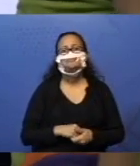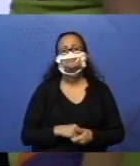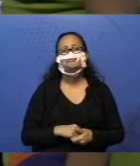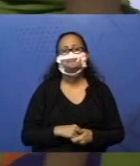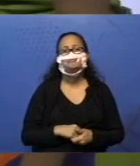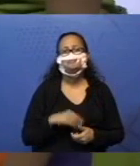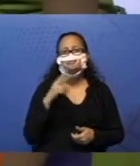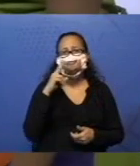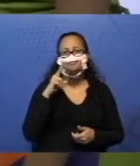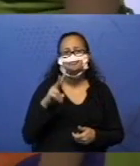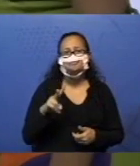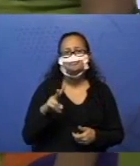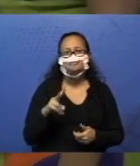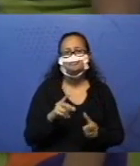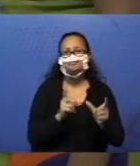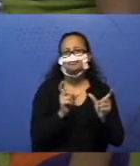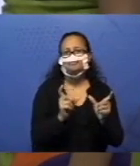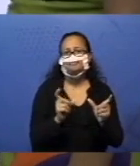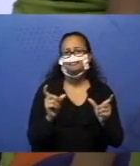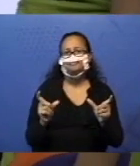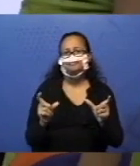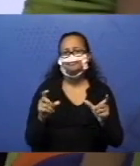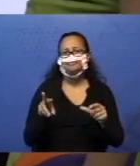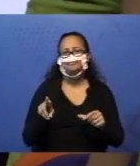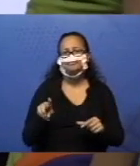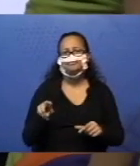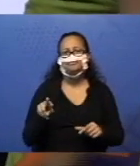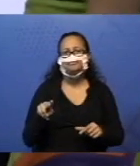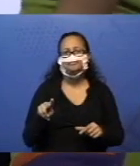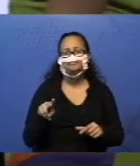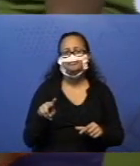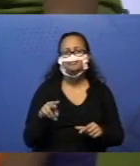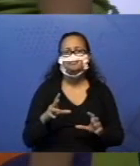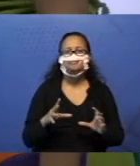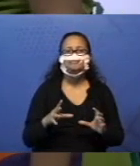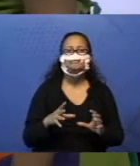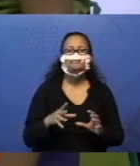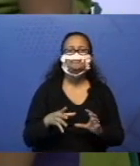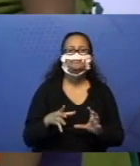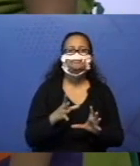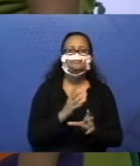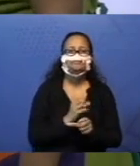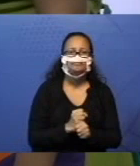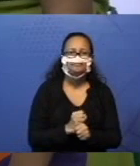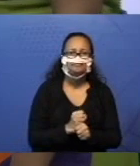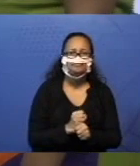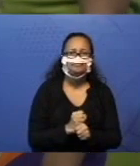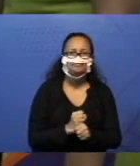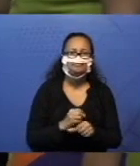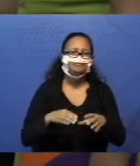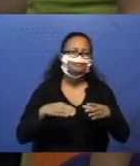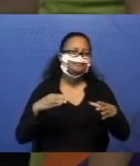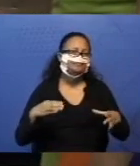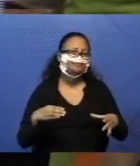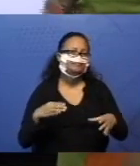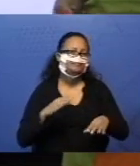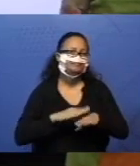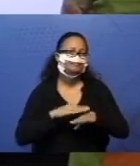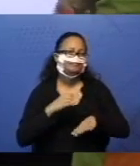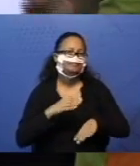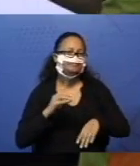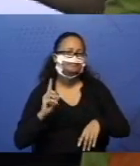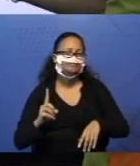Olha aqui, Parcela igual, total aumentou mais um. Então, minha segunda